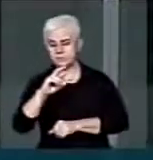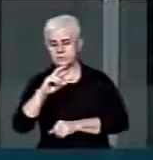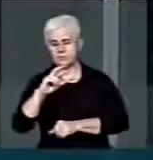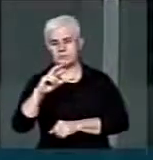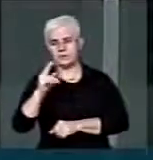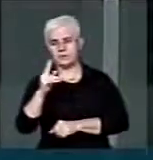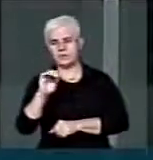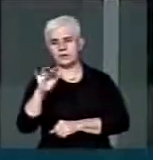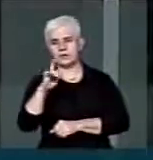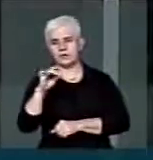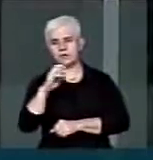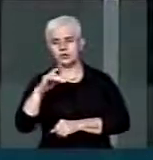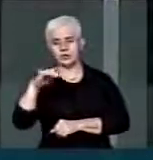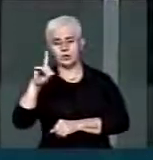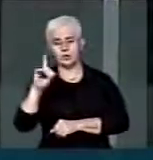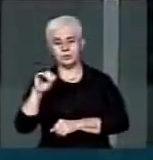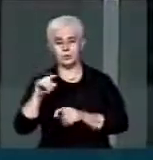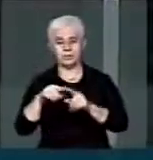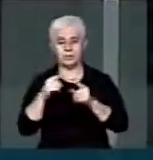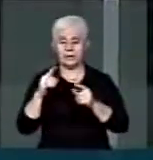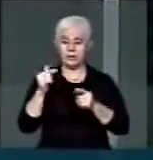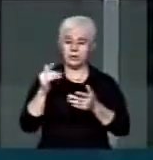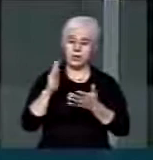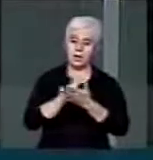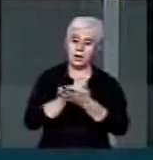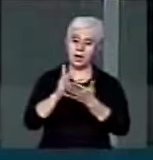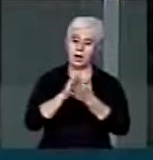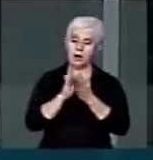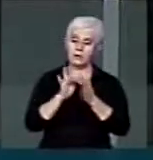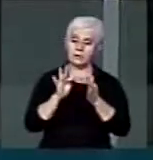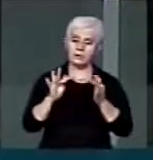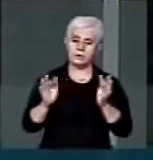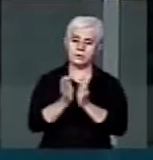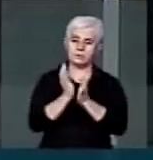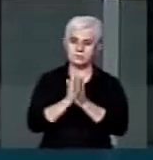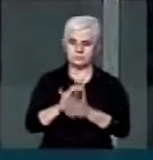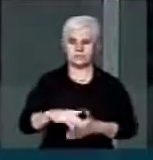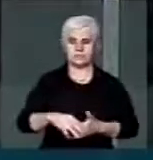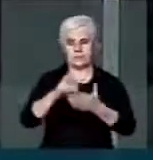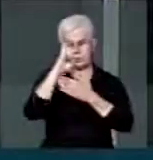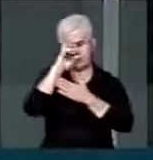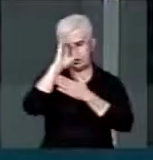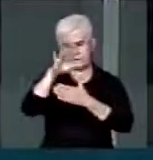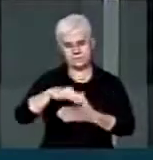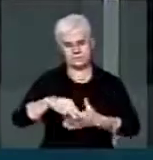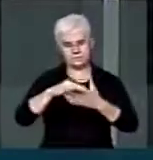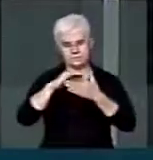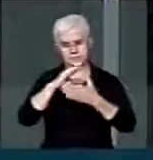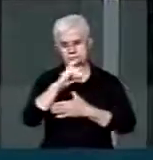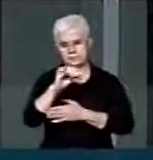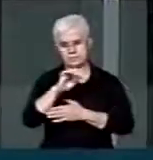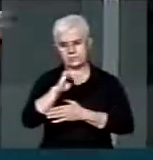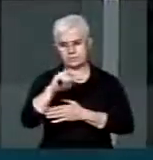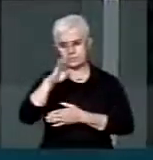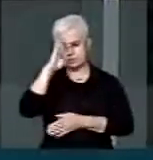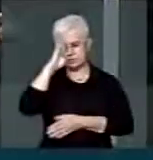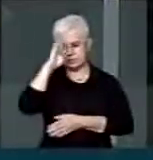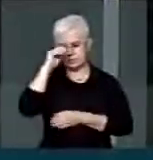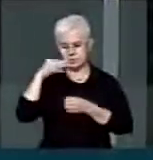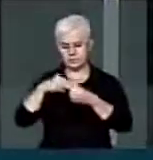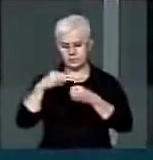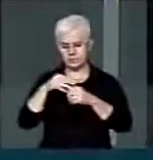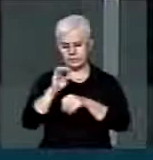reservado apenas àquelas condutas praticadas pelas autoridades no âmbito civil, militar, municipal,